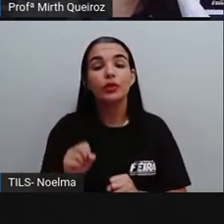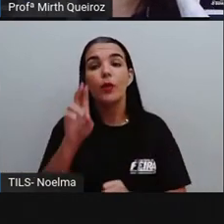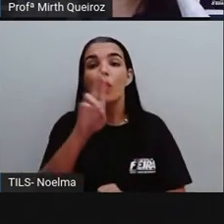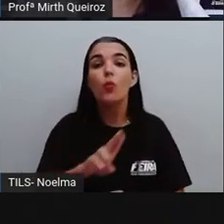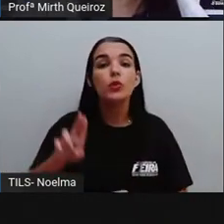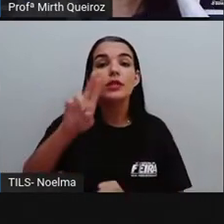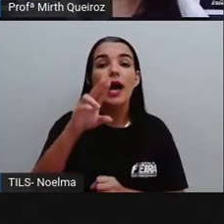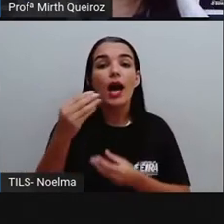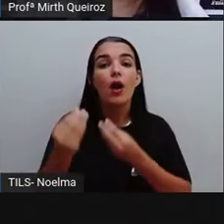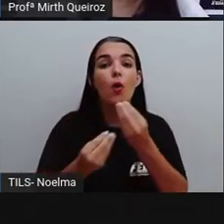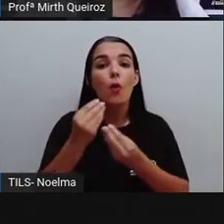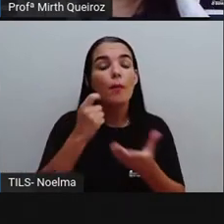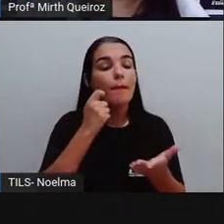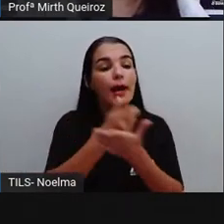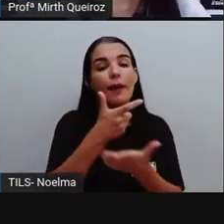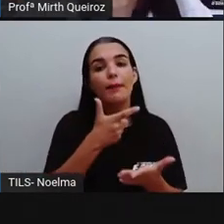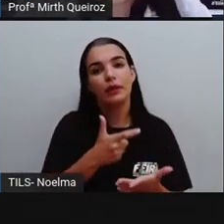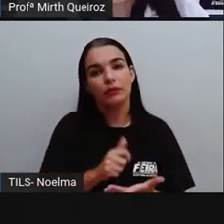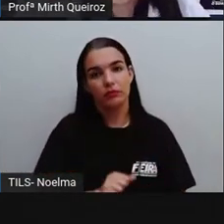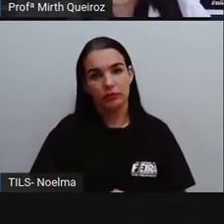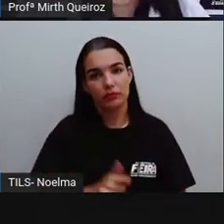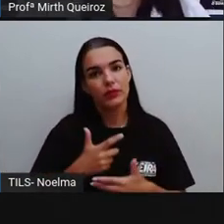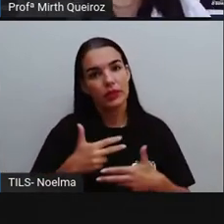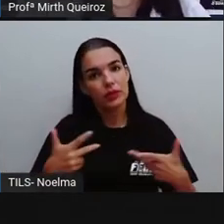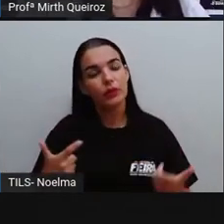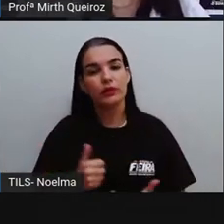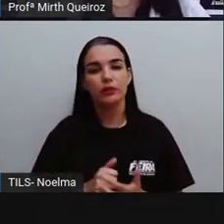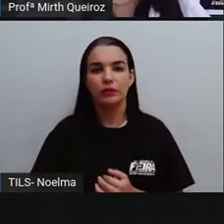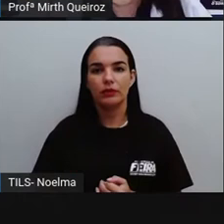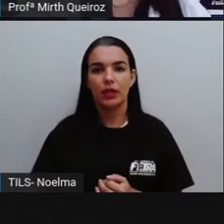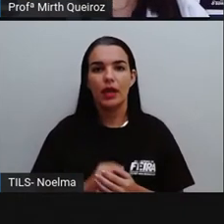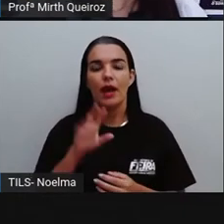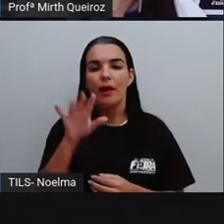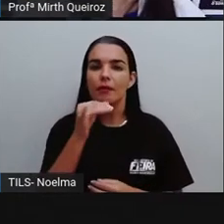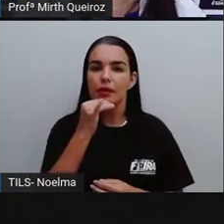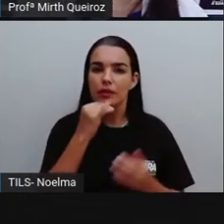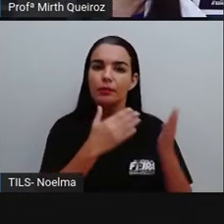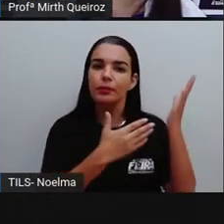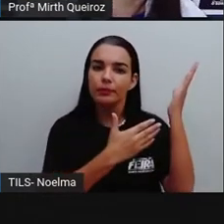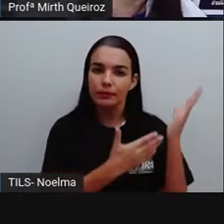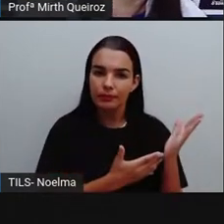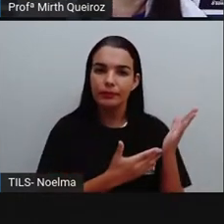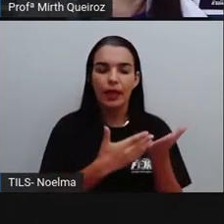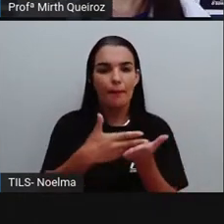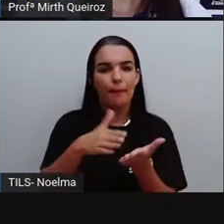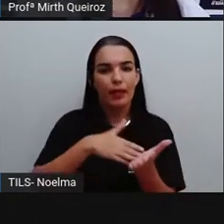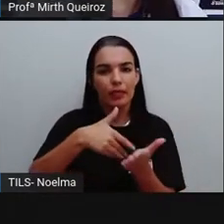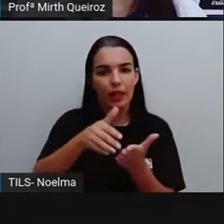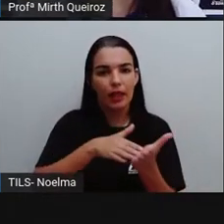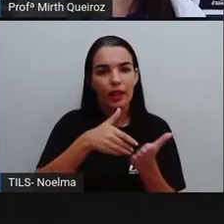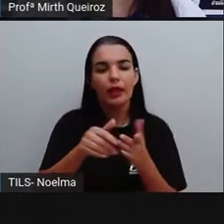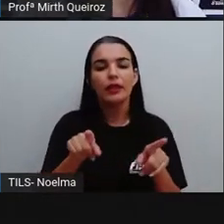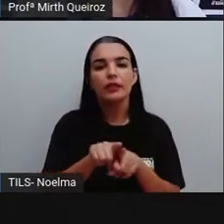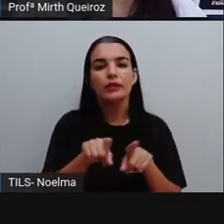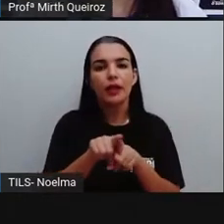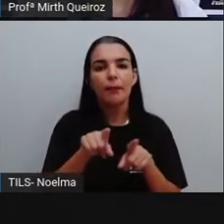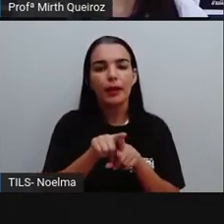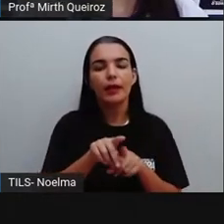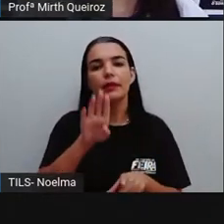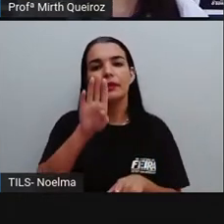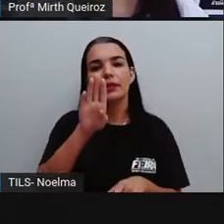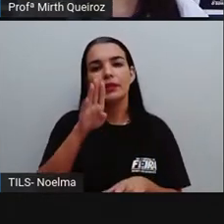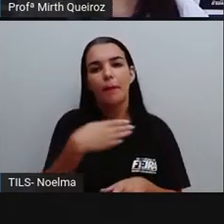estranhas que vocês possam imaginar, para ser utilizado aí como moeda de troca. O chiclete